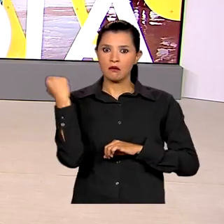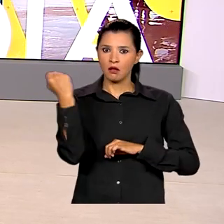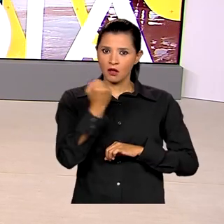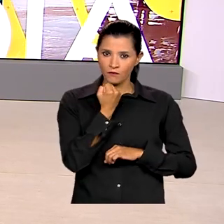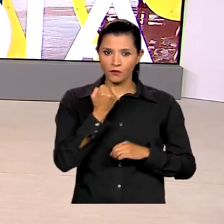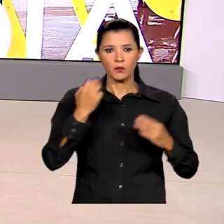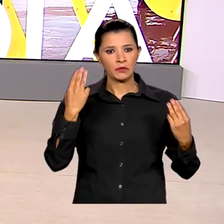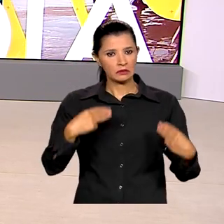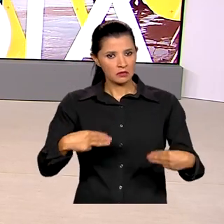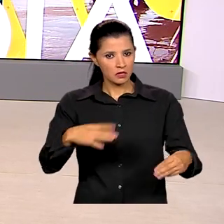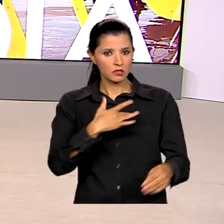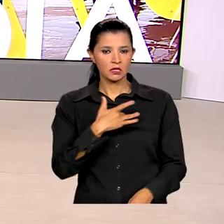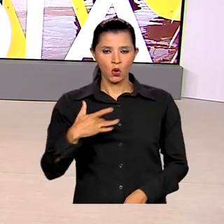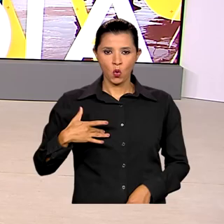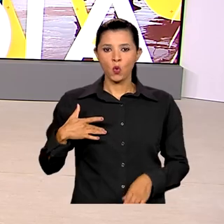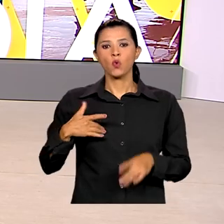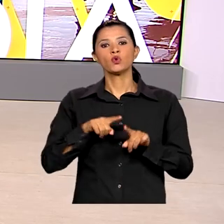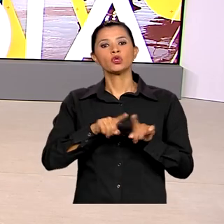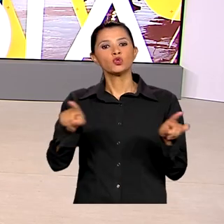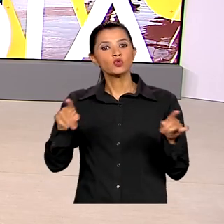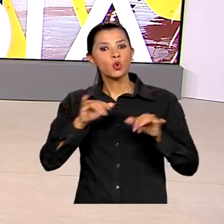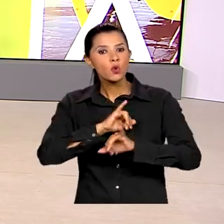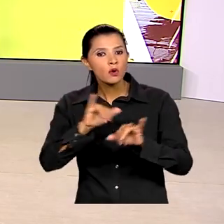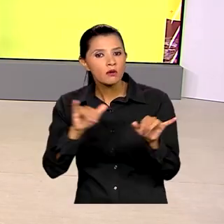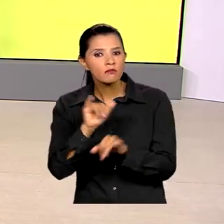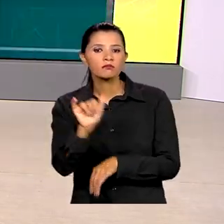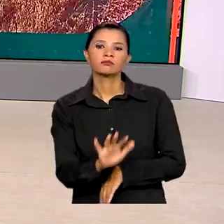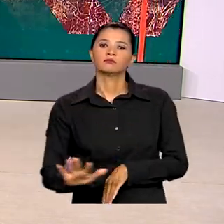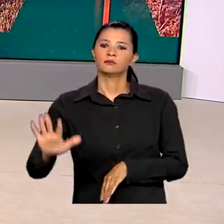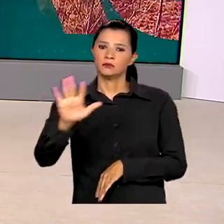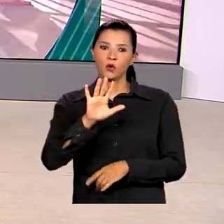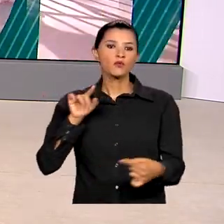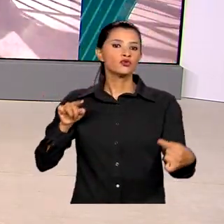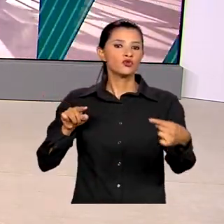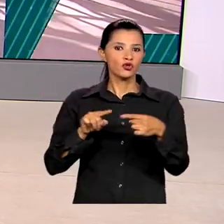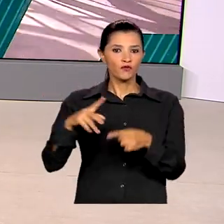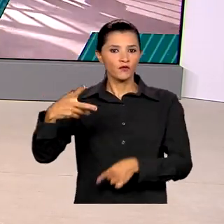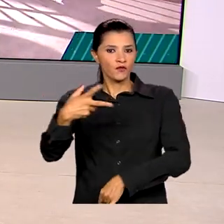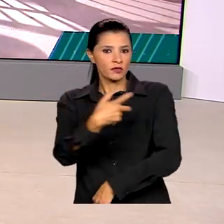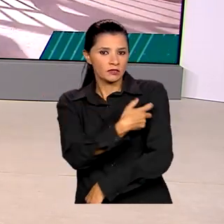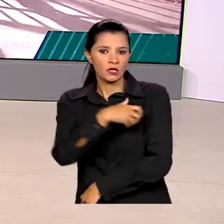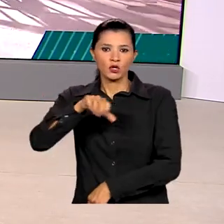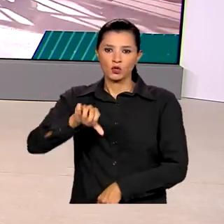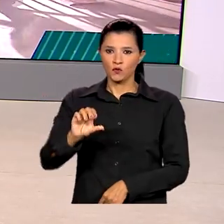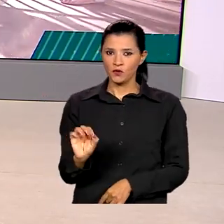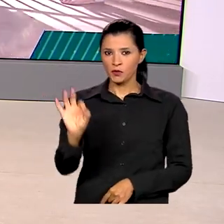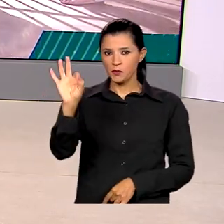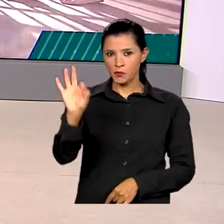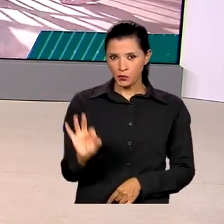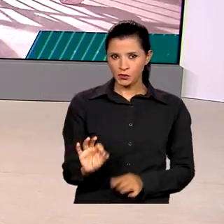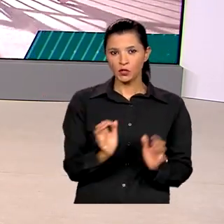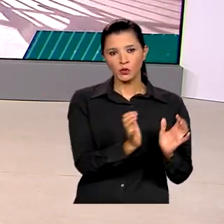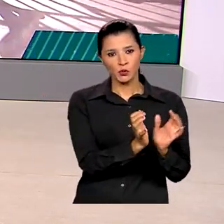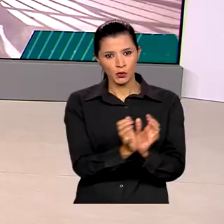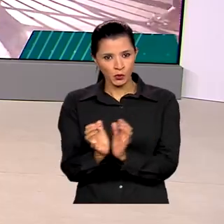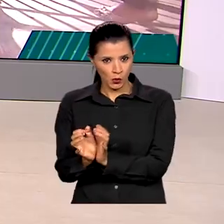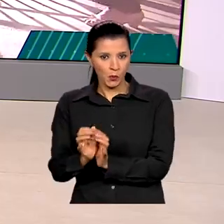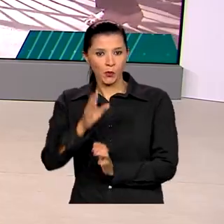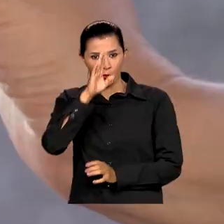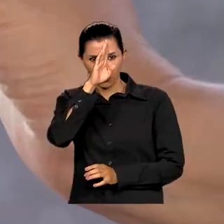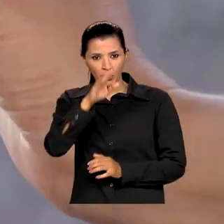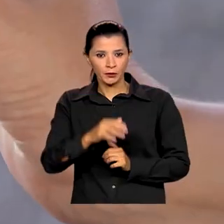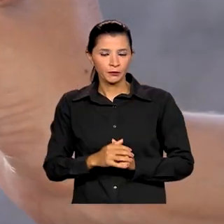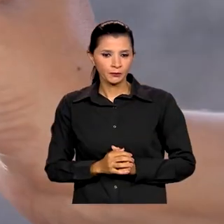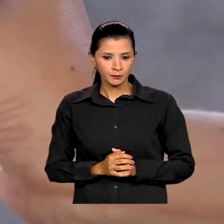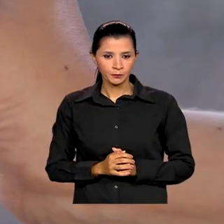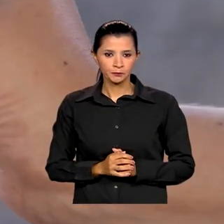o Ministério da Saúde lançou uma campanha nacional que tem a meta de vacinar cerca de 90% dos grupos prioritários.